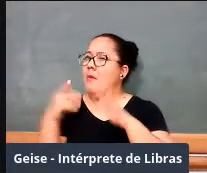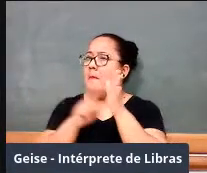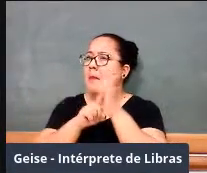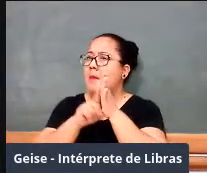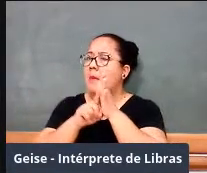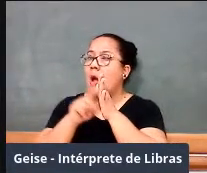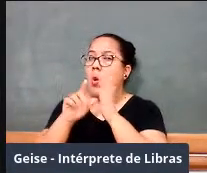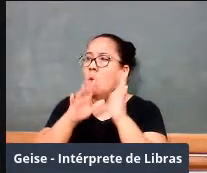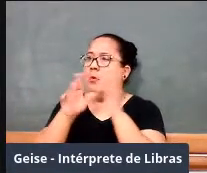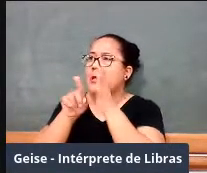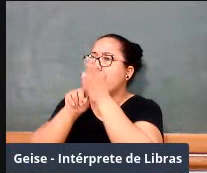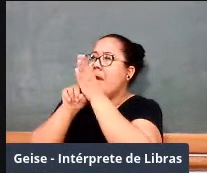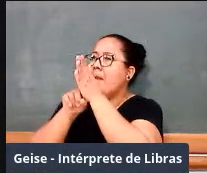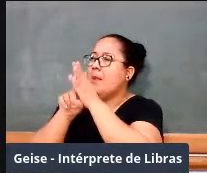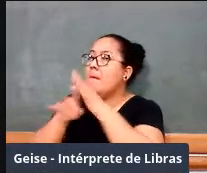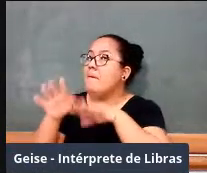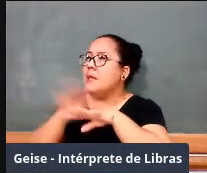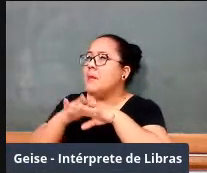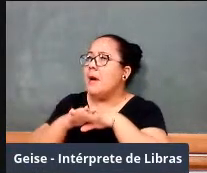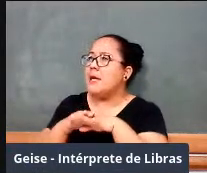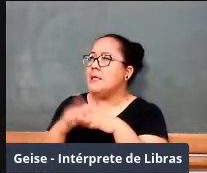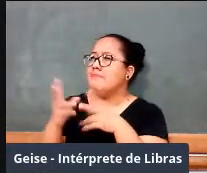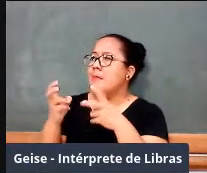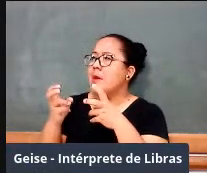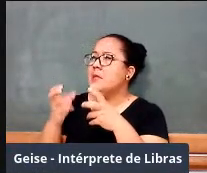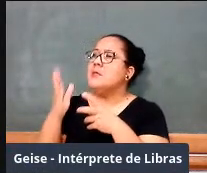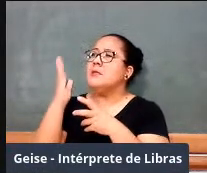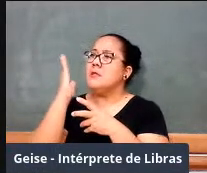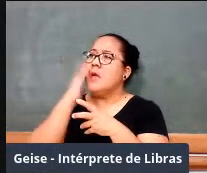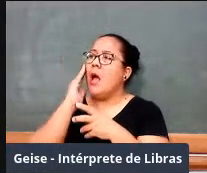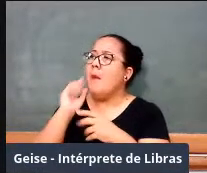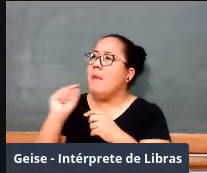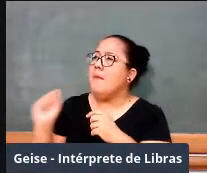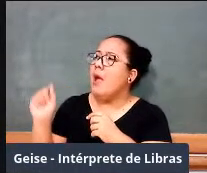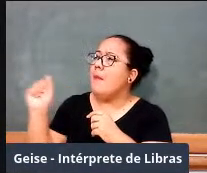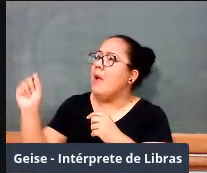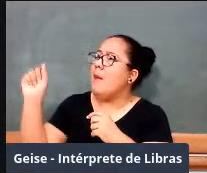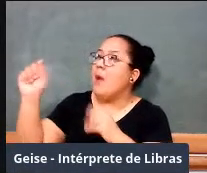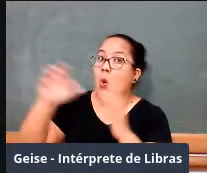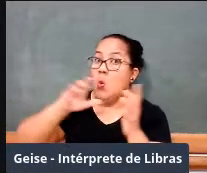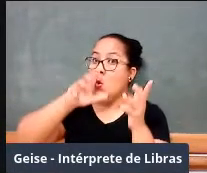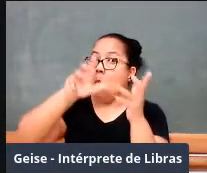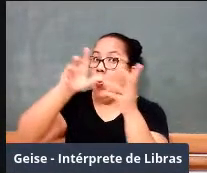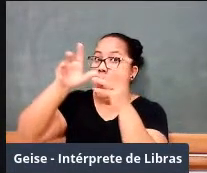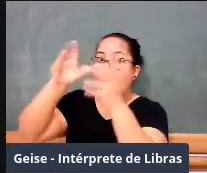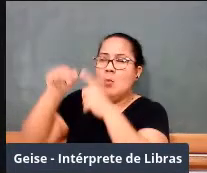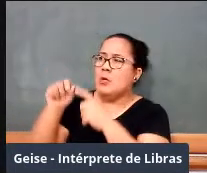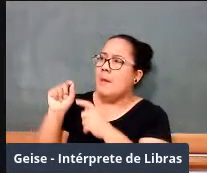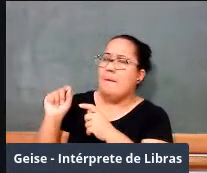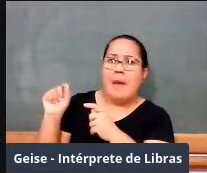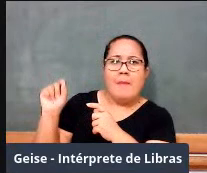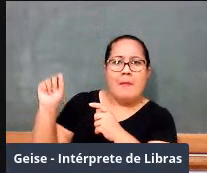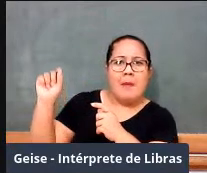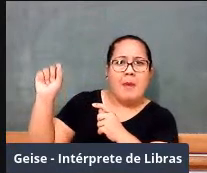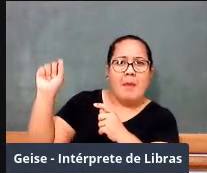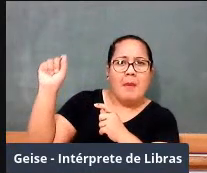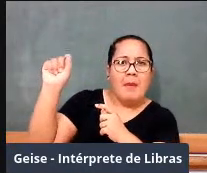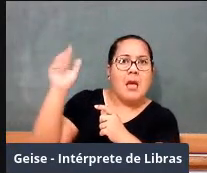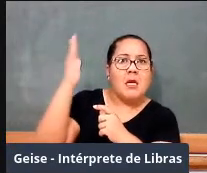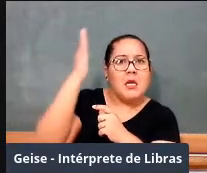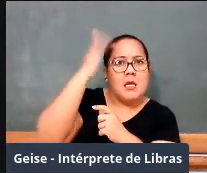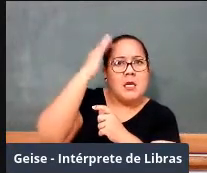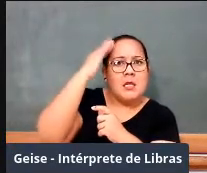internacionalmente, né? Ele era antenado, ele sabia o que acontecia, as discussões que aconteciam sobre o ensino de matemática